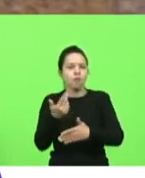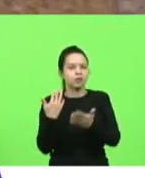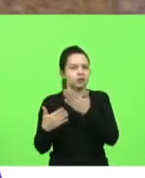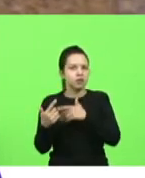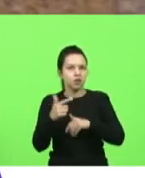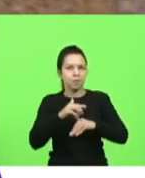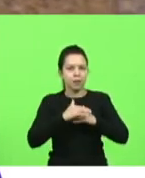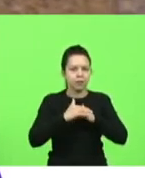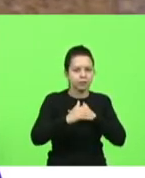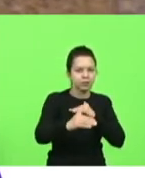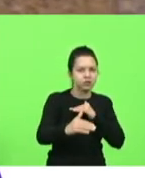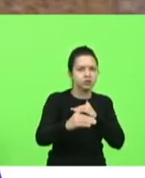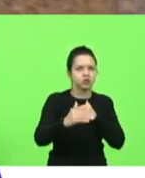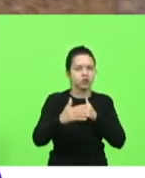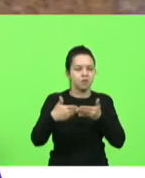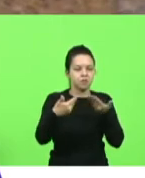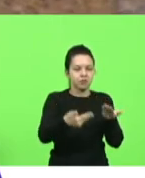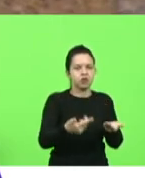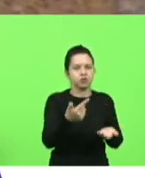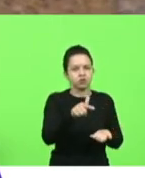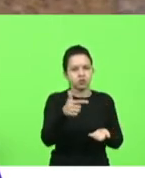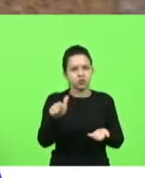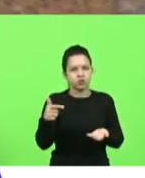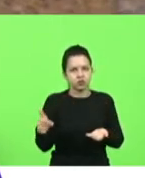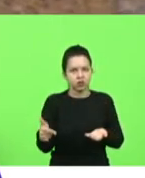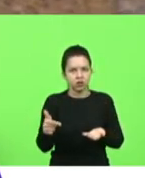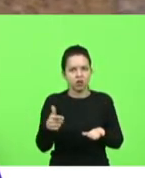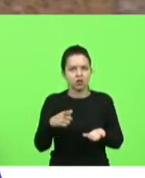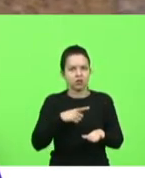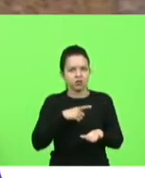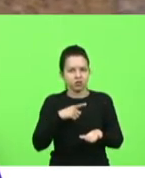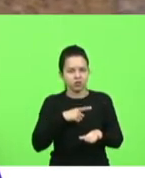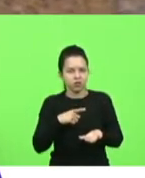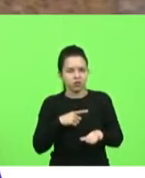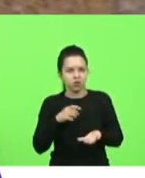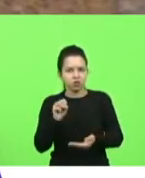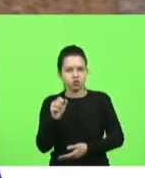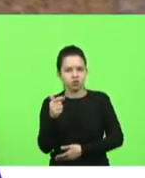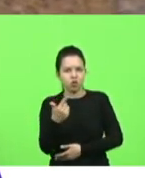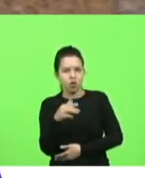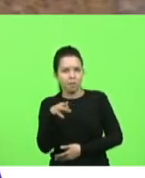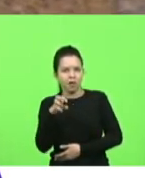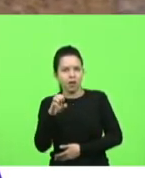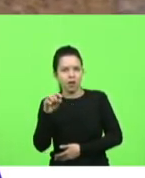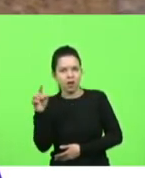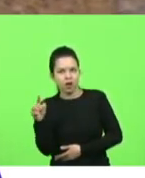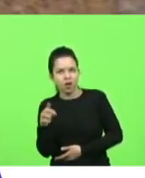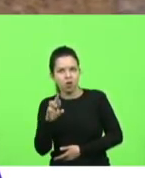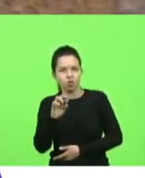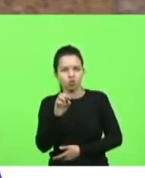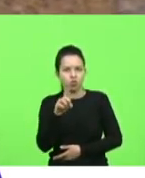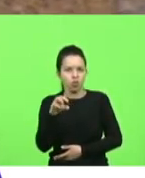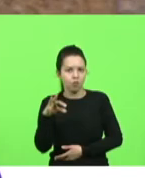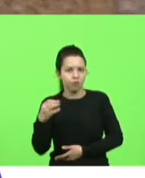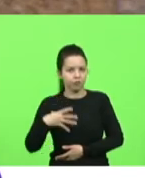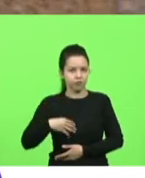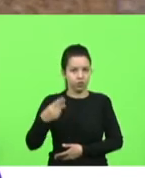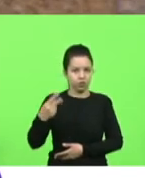pavimentação em frente o surf era muito gostoso do lado direito dele tinha o Sonamaré o Rodolfo o filho do Rodolfo